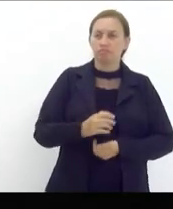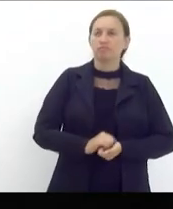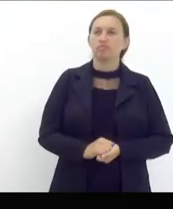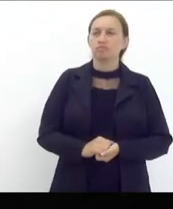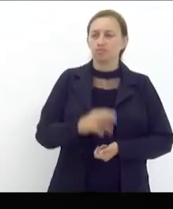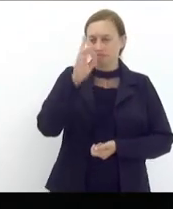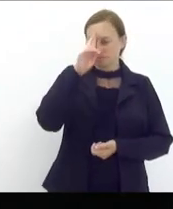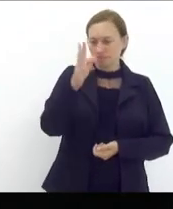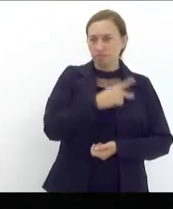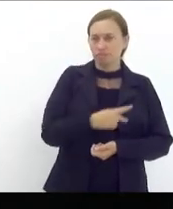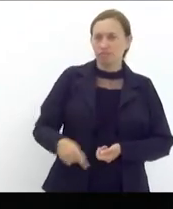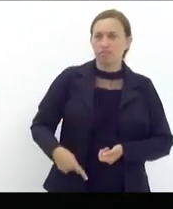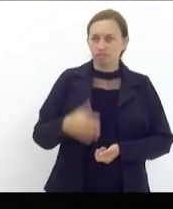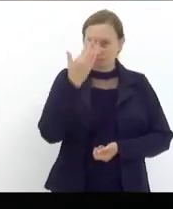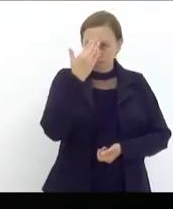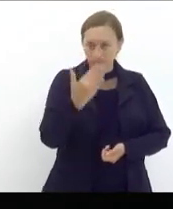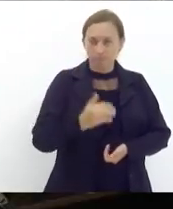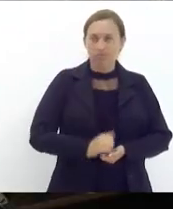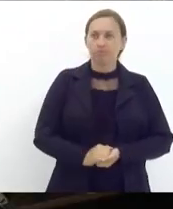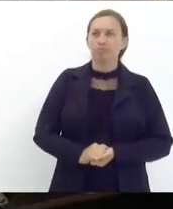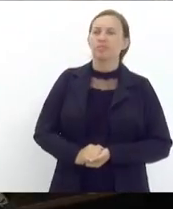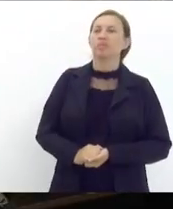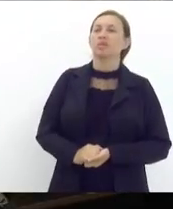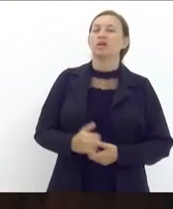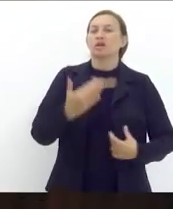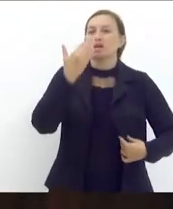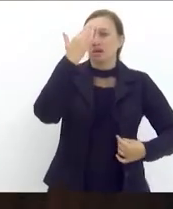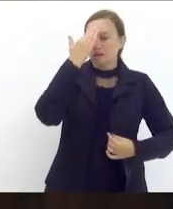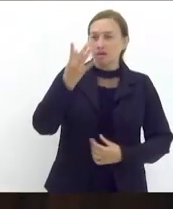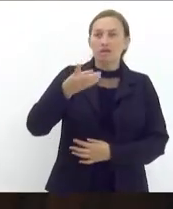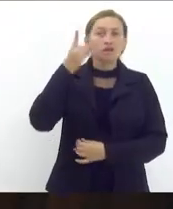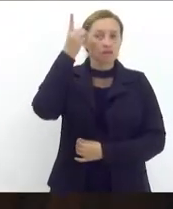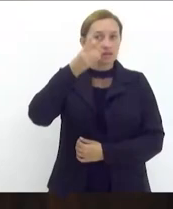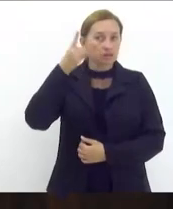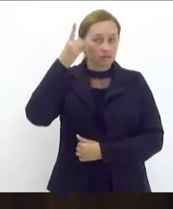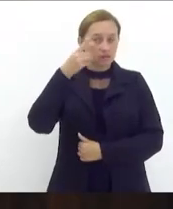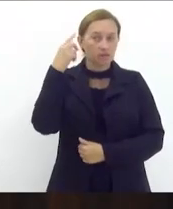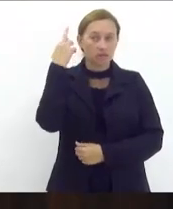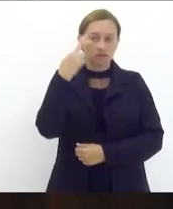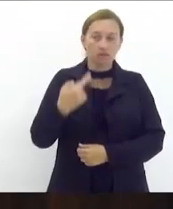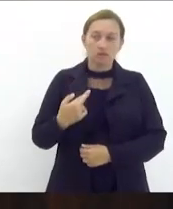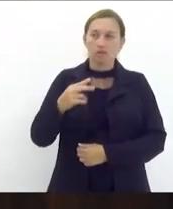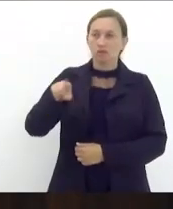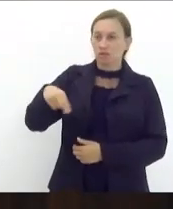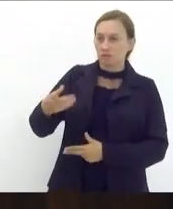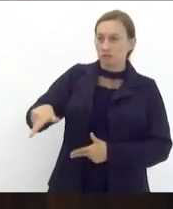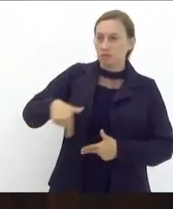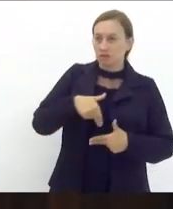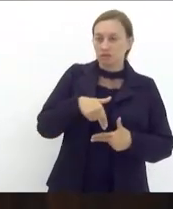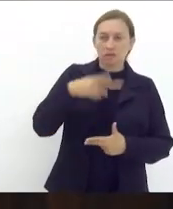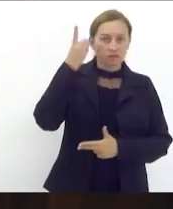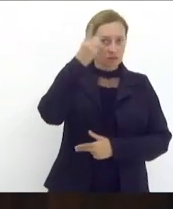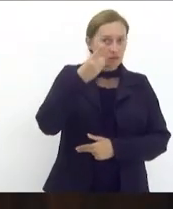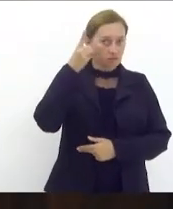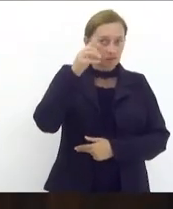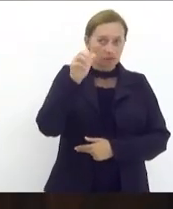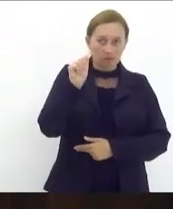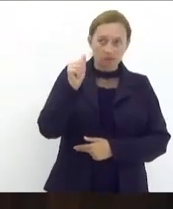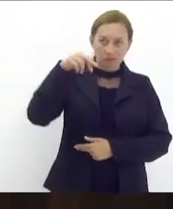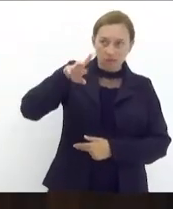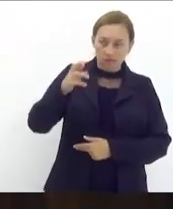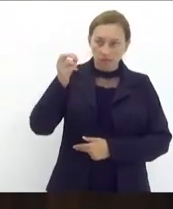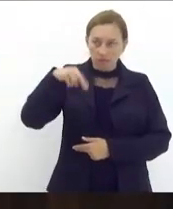isso senhora presidenta muito obrigada agradecendo a deputada Renata próximo orador inscrito é o deputado Anderson Moraes